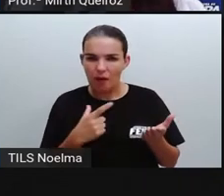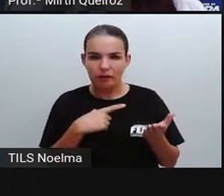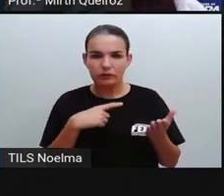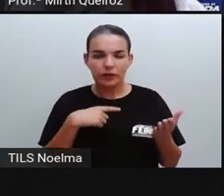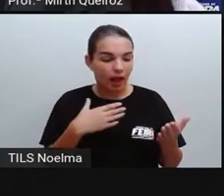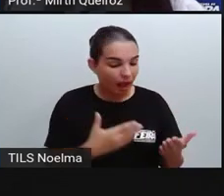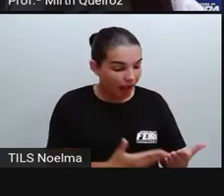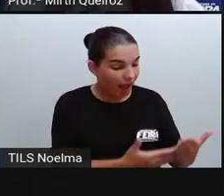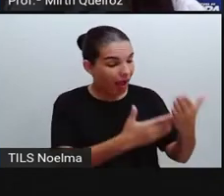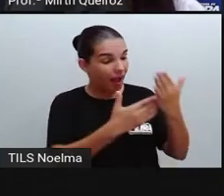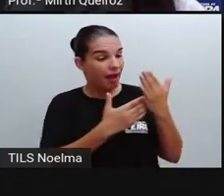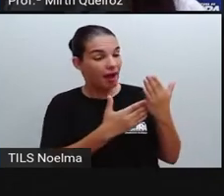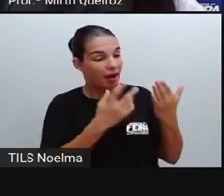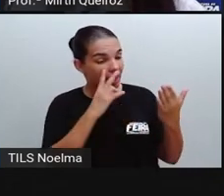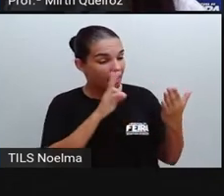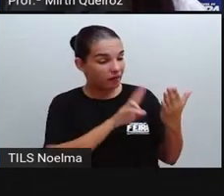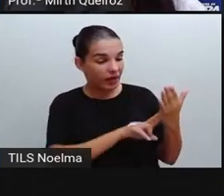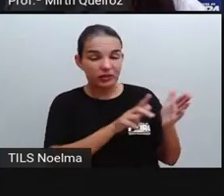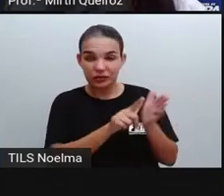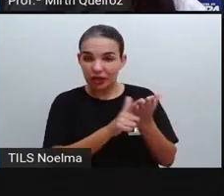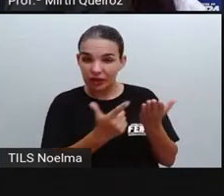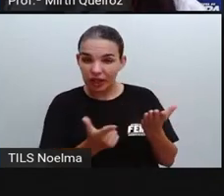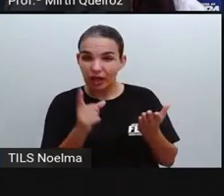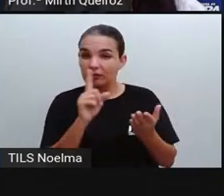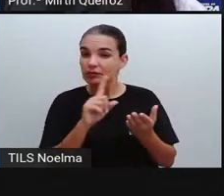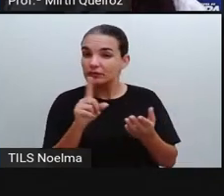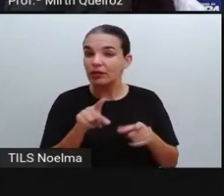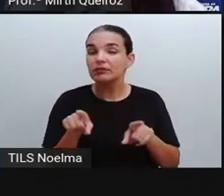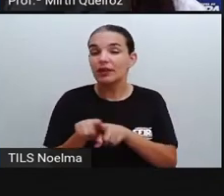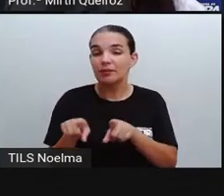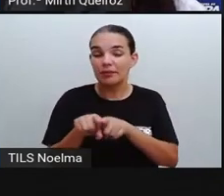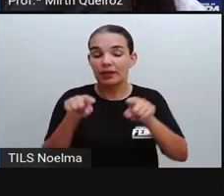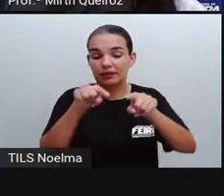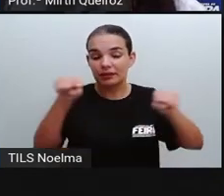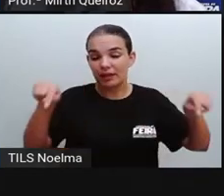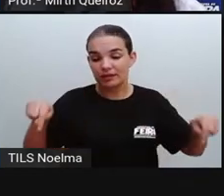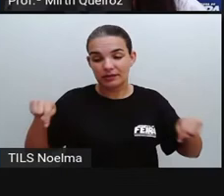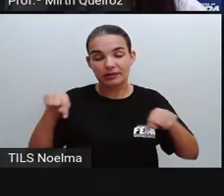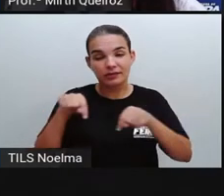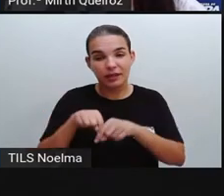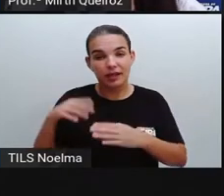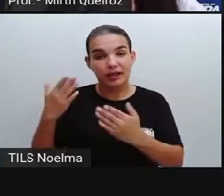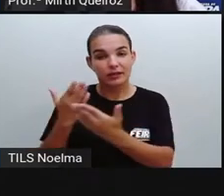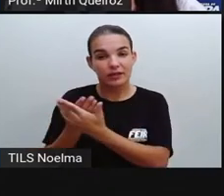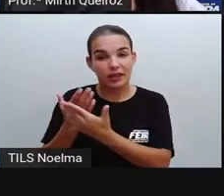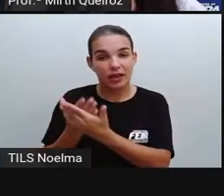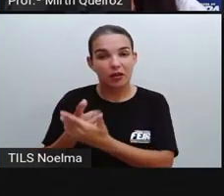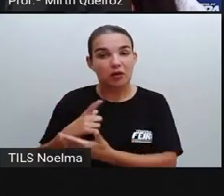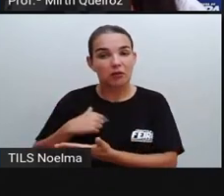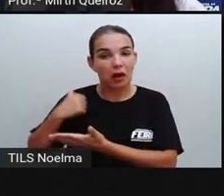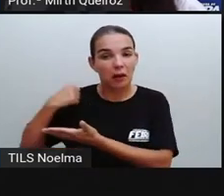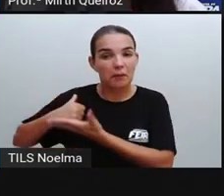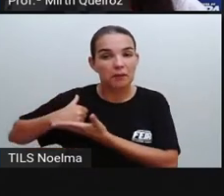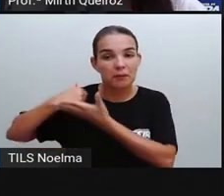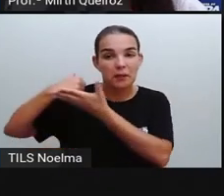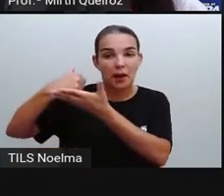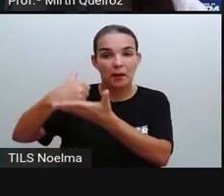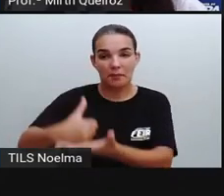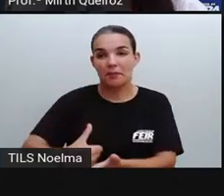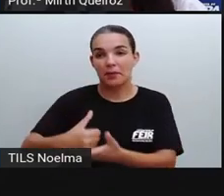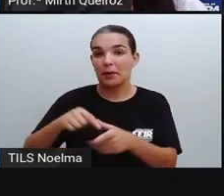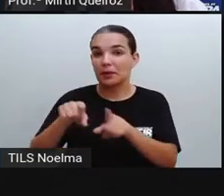depara com esse tipo de gênero textual. Nas salas de aula, os infográficos, eles auxiliam no sucesso, nos projetos, nos